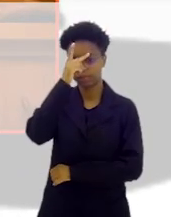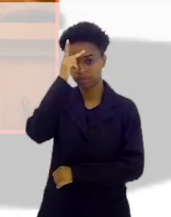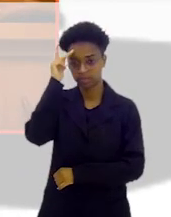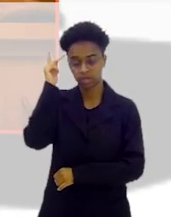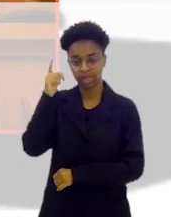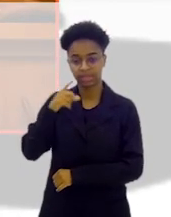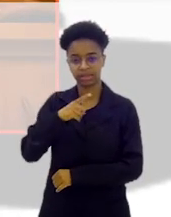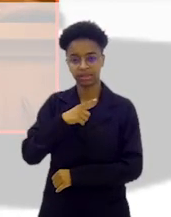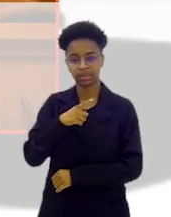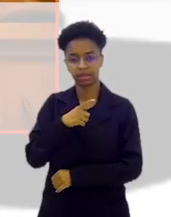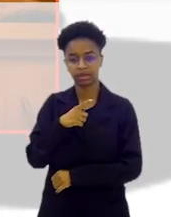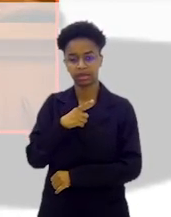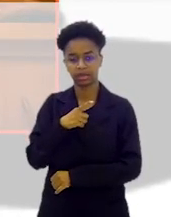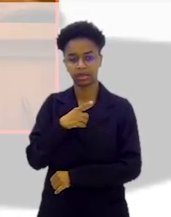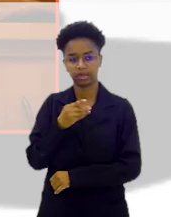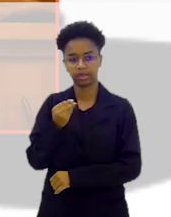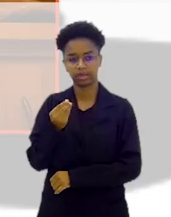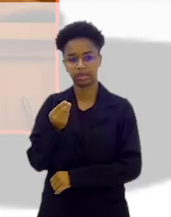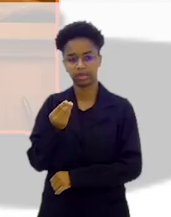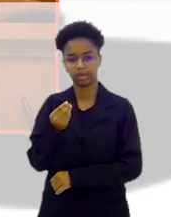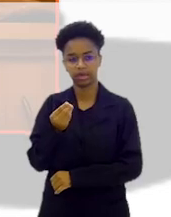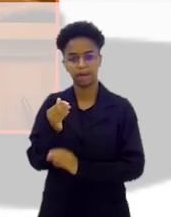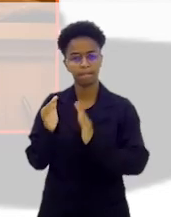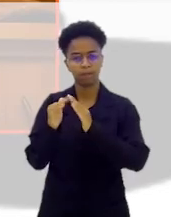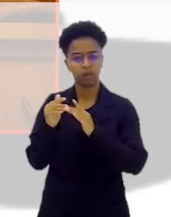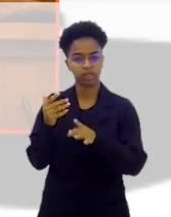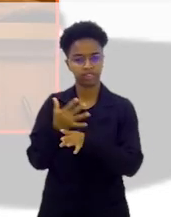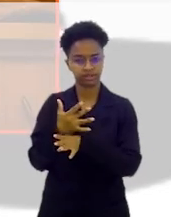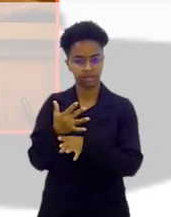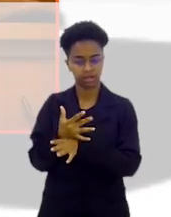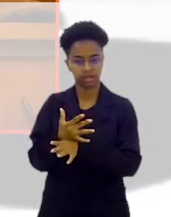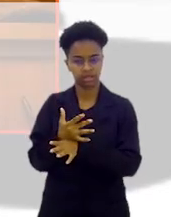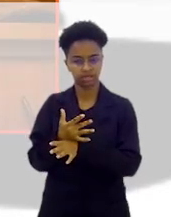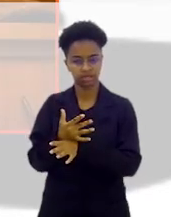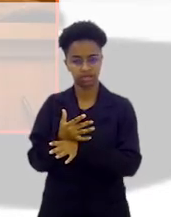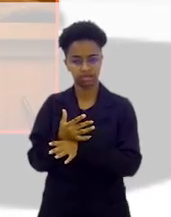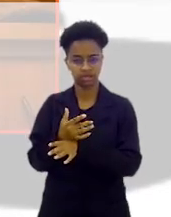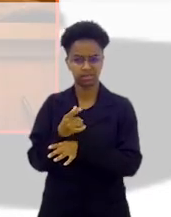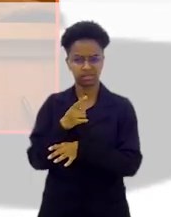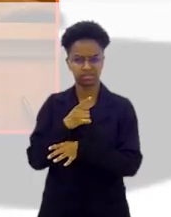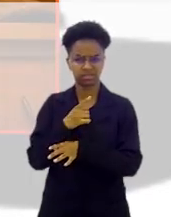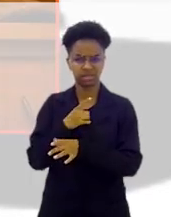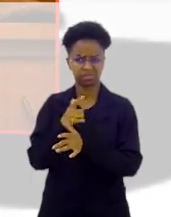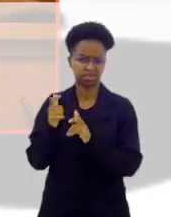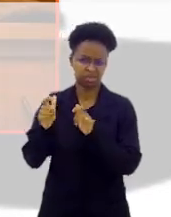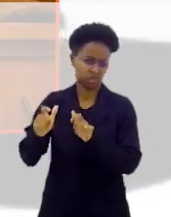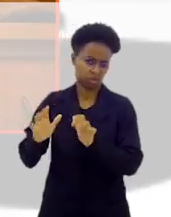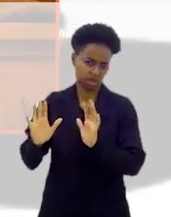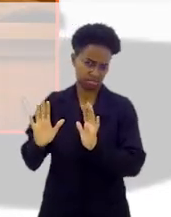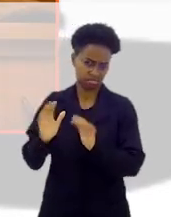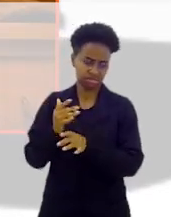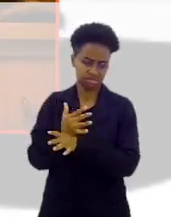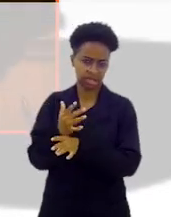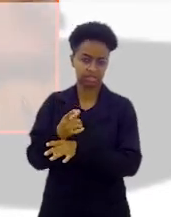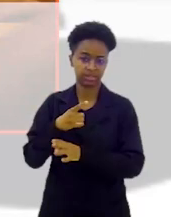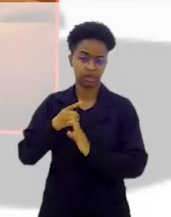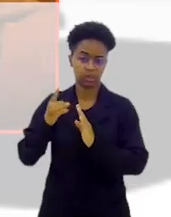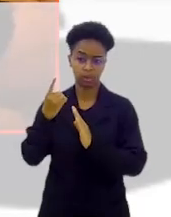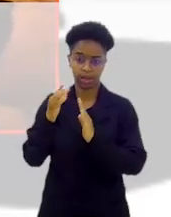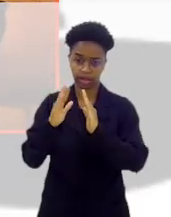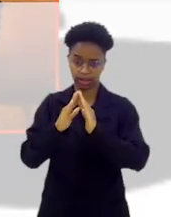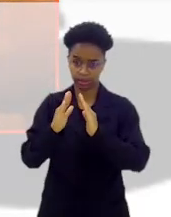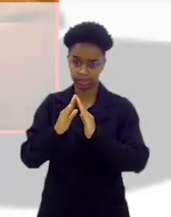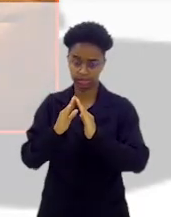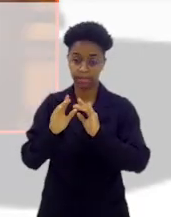que tinha um... Morava numa cidade, num certo, num determinado terreno numa cidade, tinha uma